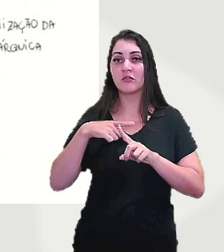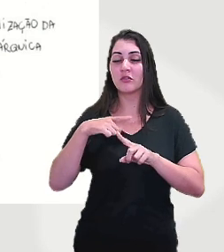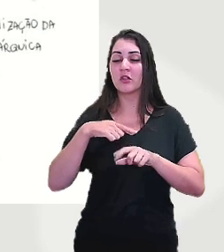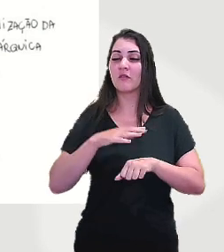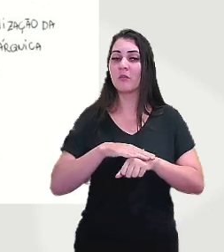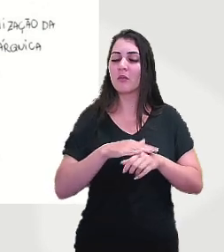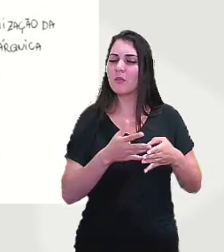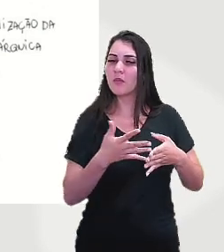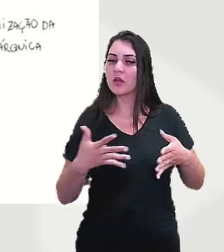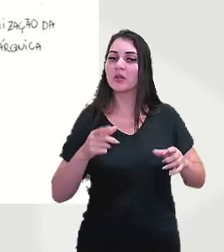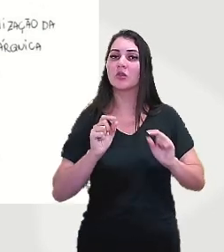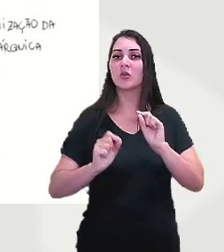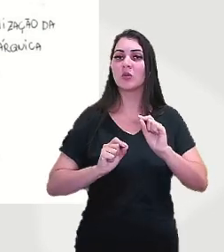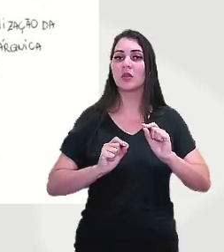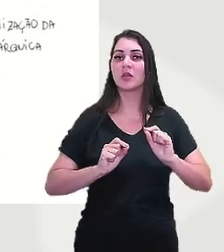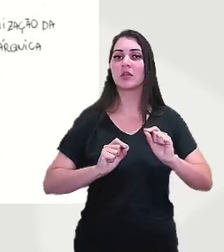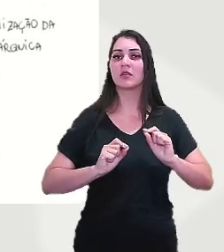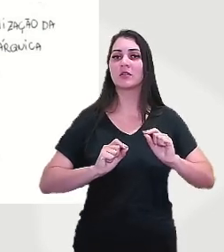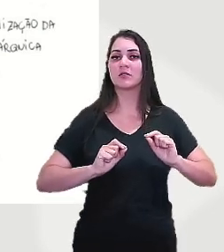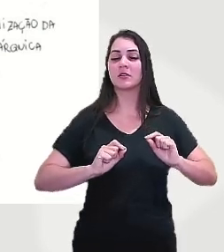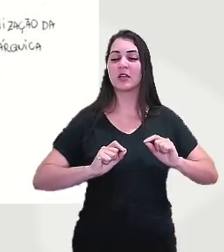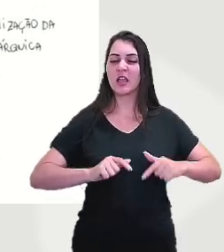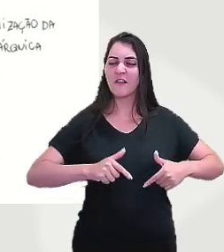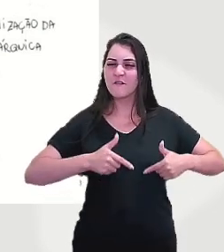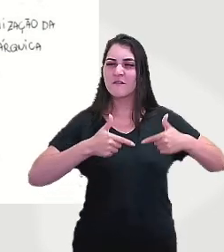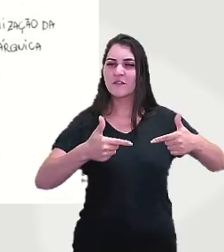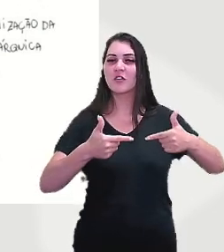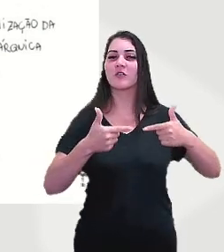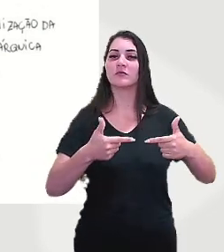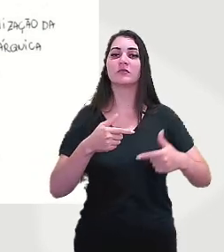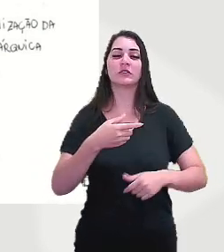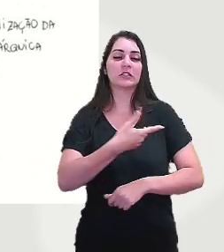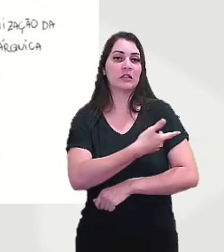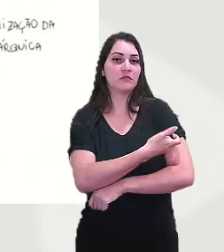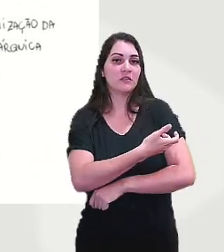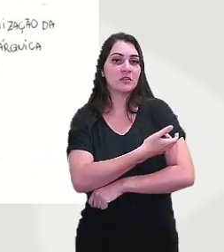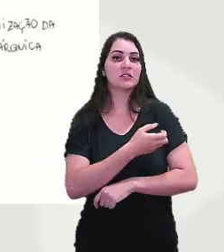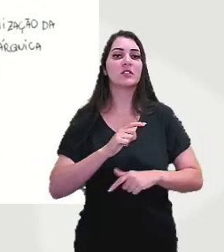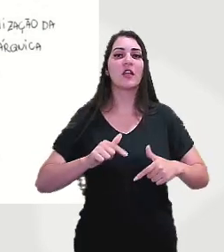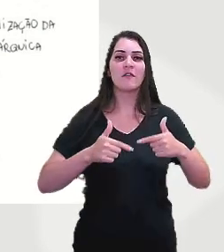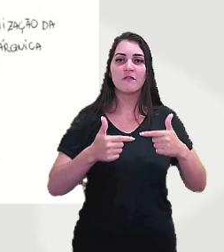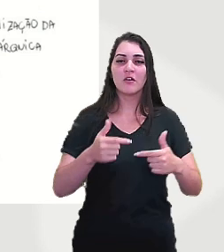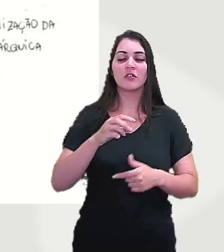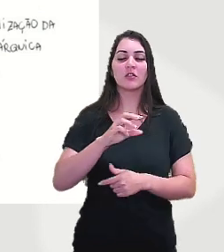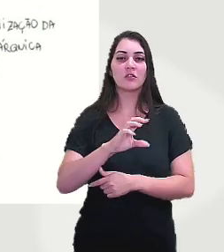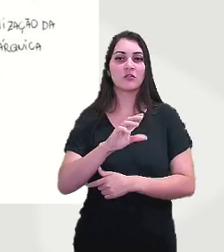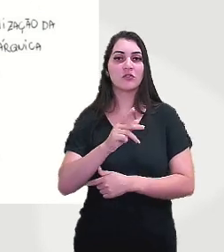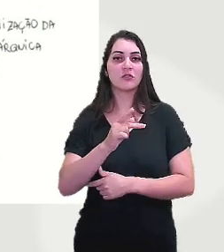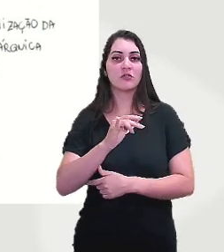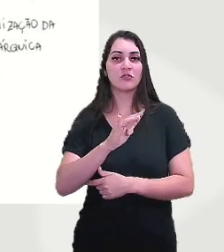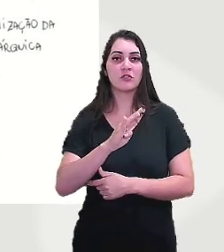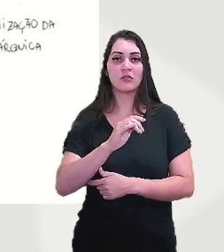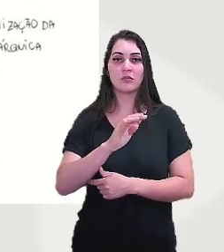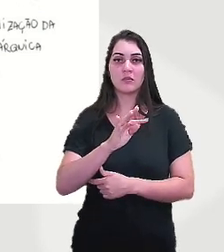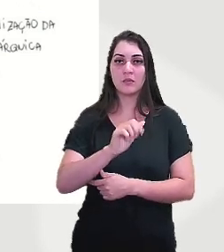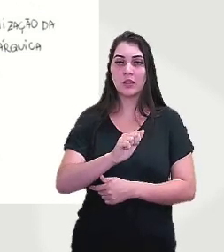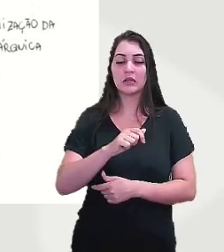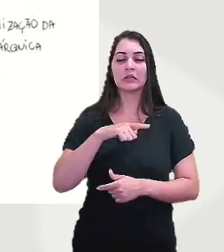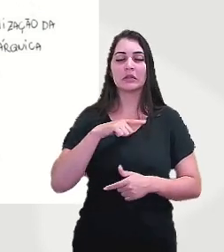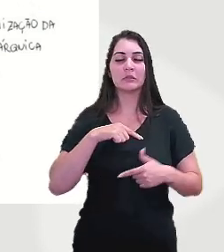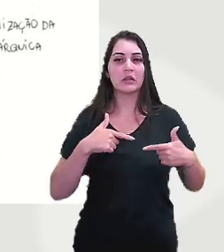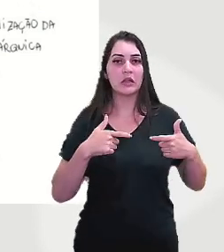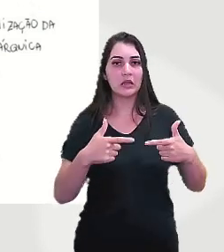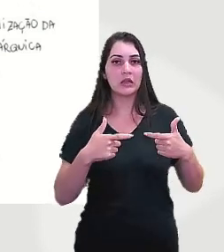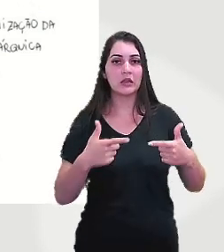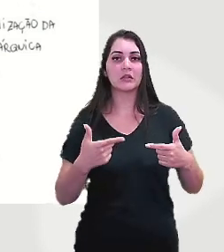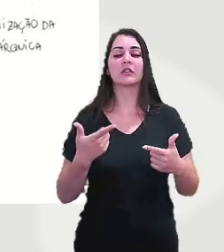também aconteceu revoltas como a Guerra de Canudos, a Revolta da Vacina, a Revolta da Chibata, a Guerra do Contestado,